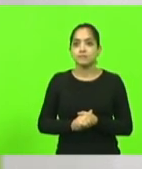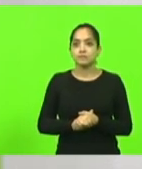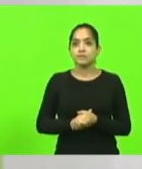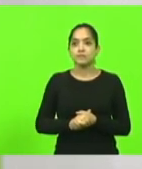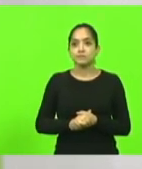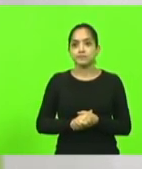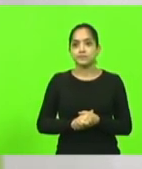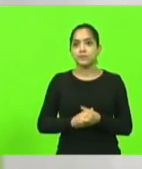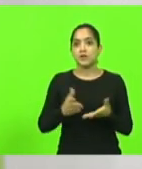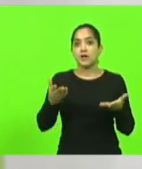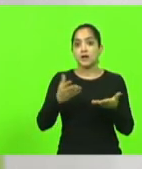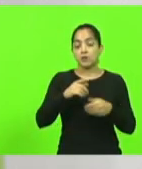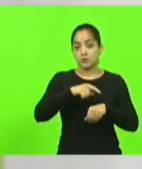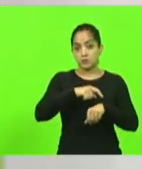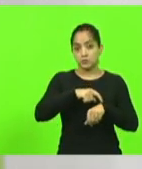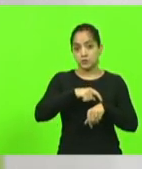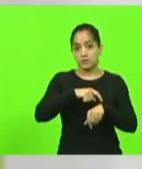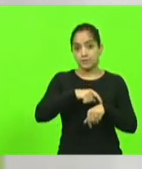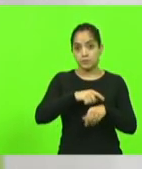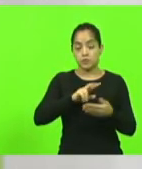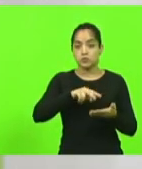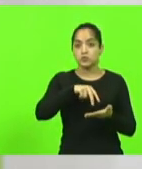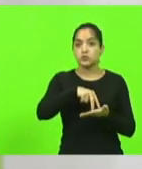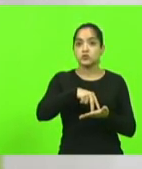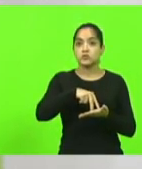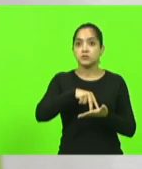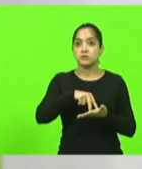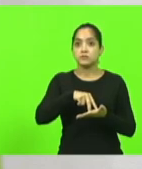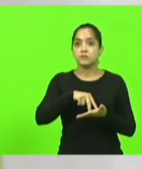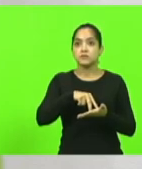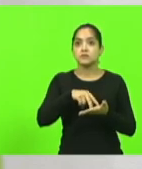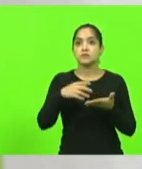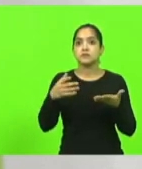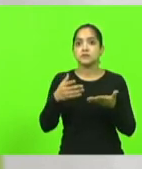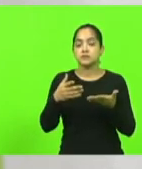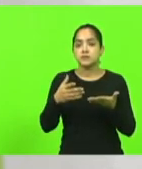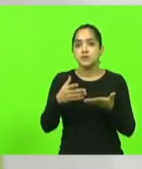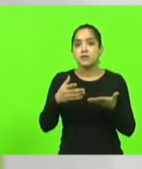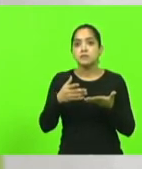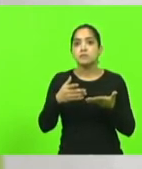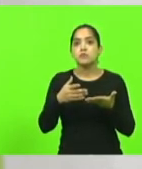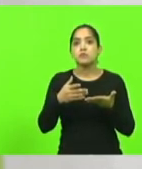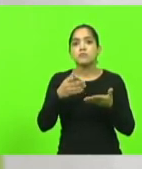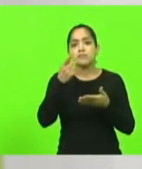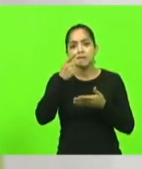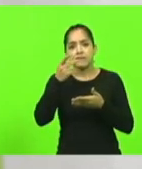Vou usar o meu tempo hoje de tribuna para desmistificar algumas...